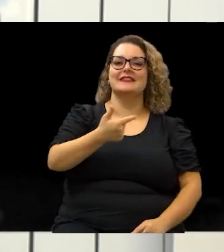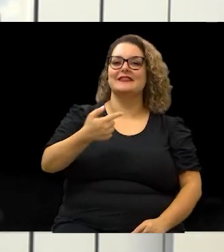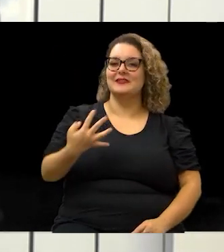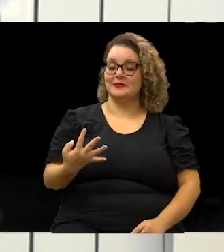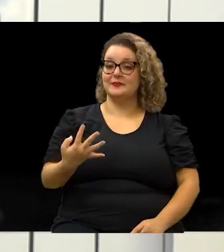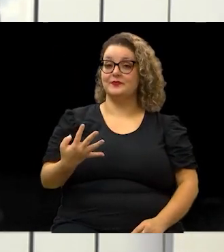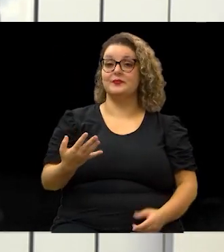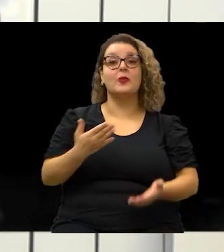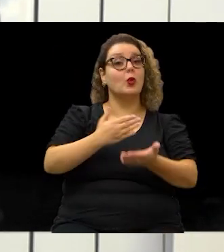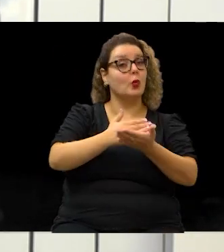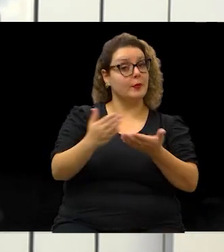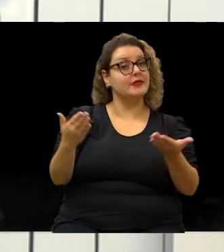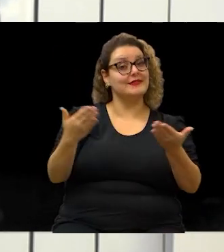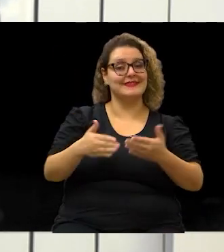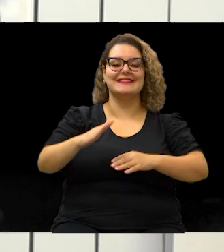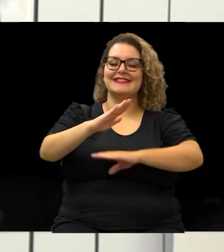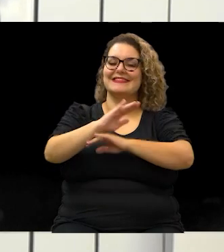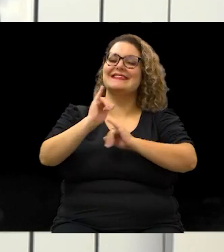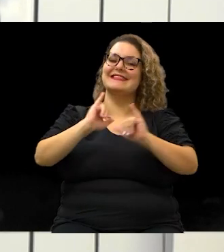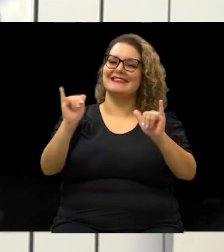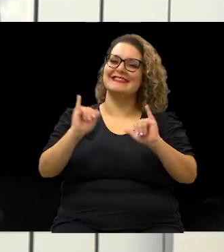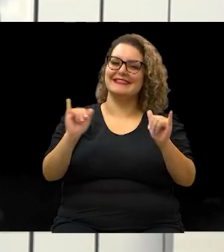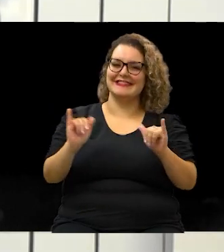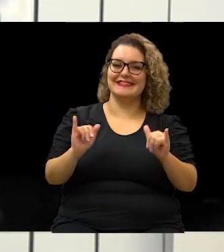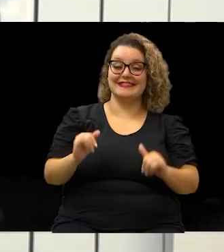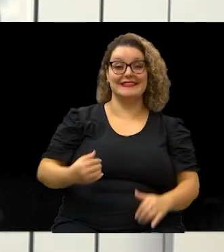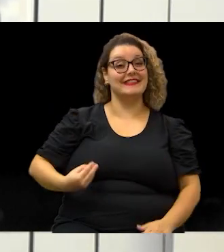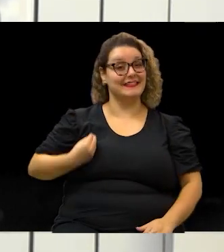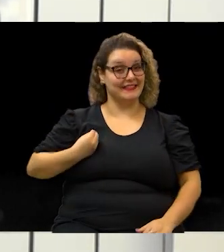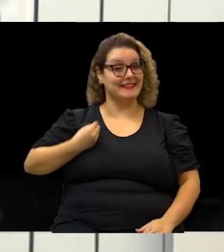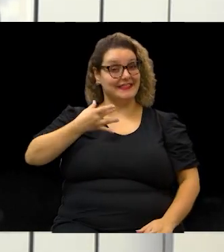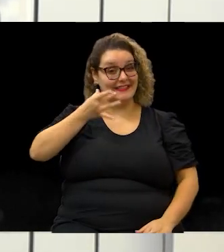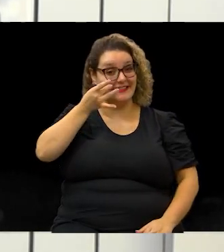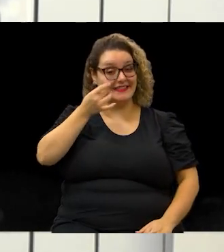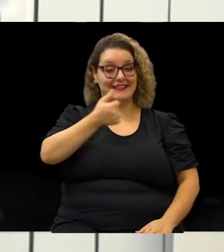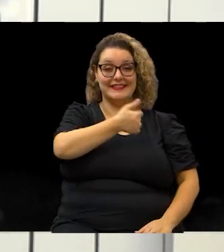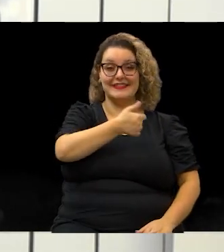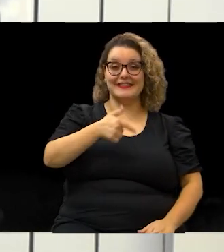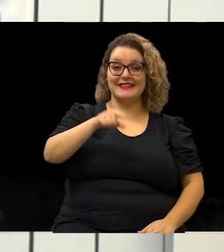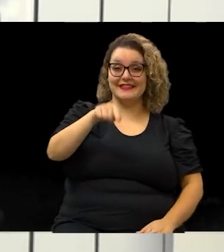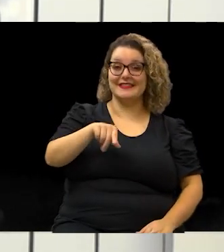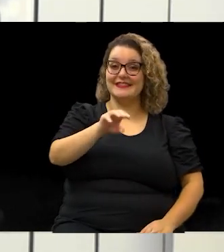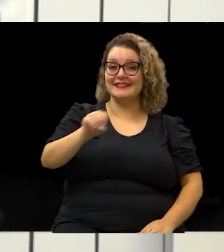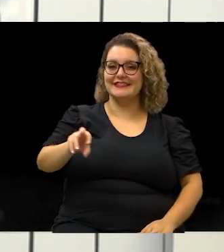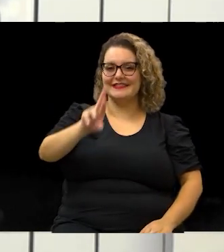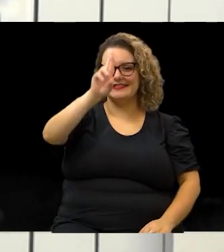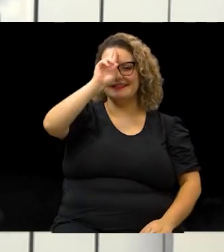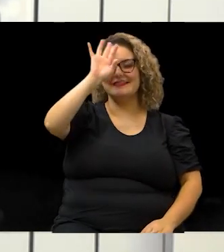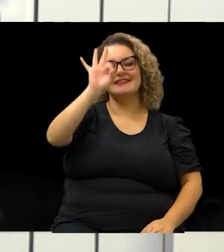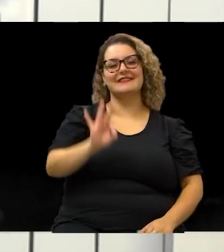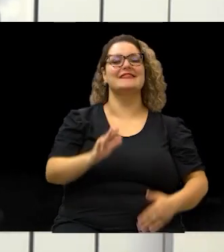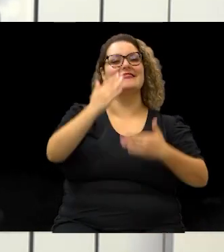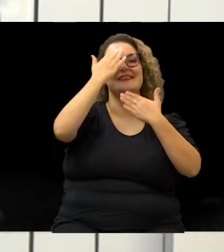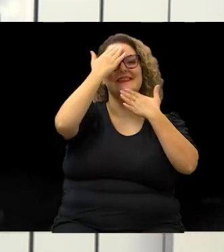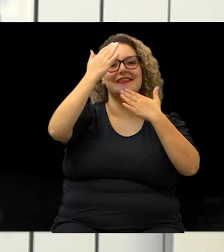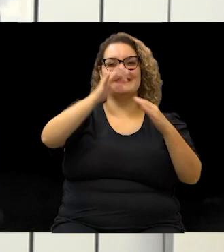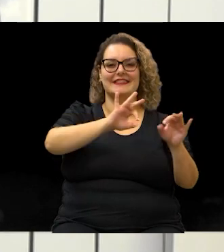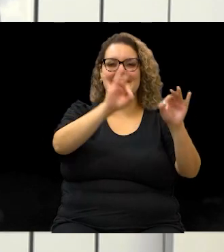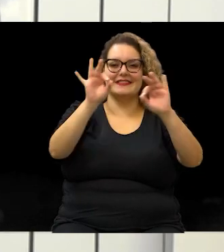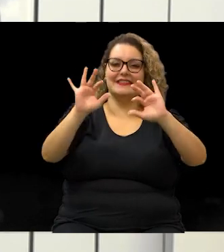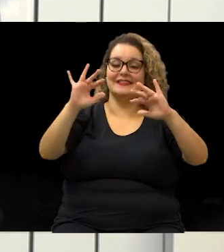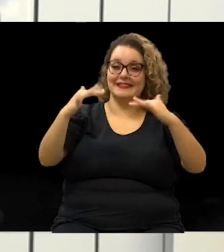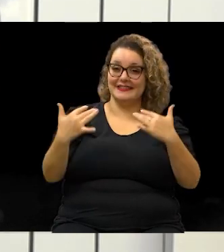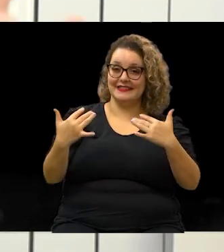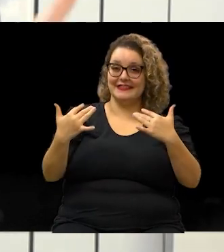Inicie agora o Jornal Câmara Notícia ao vivo, meio-dia em ponto. Muito obrigado pela sua companhia, pela